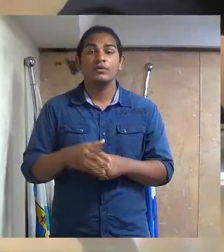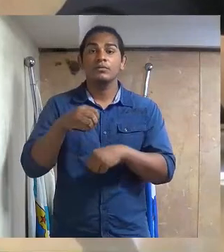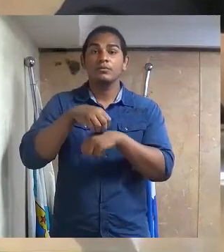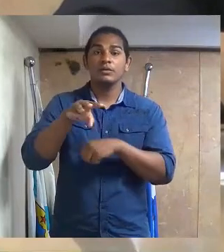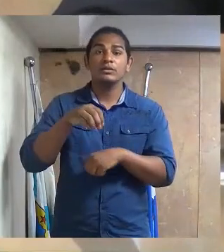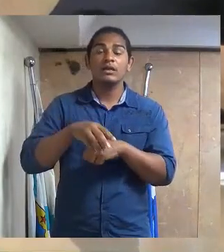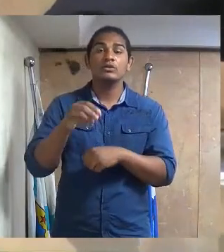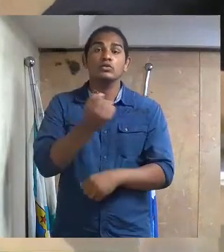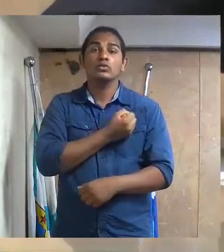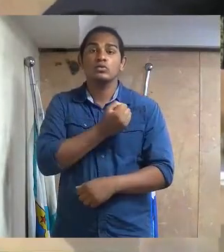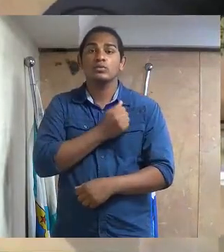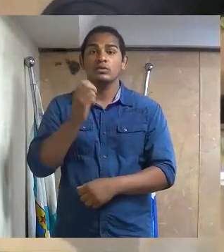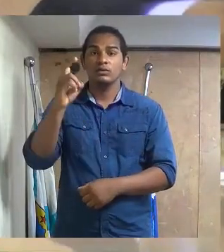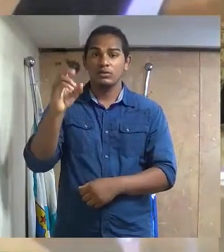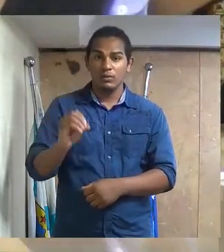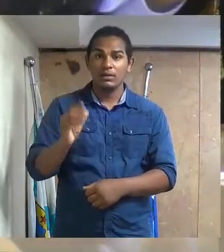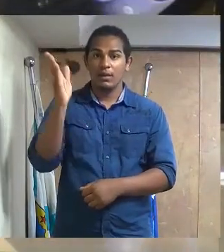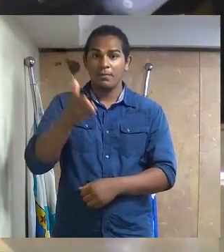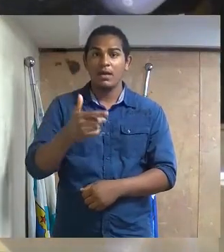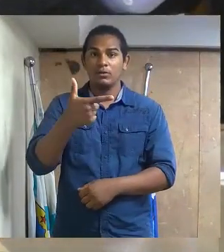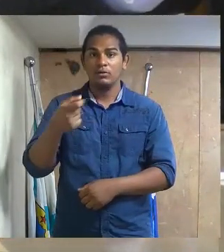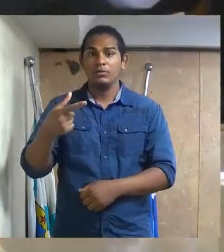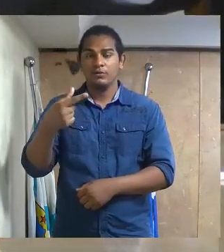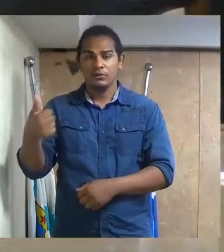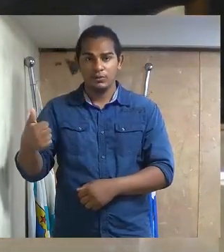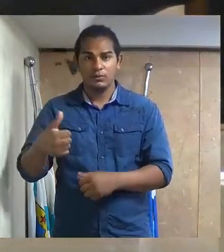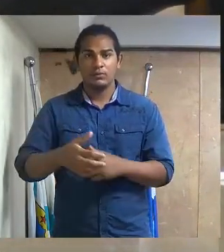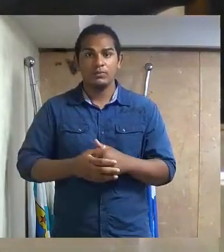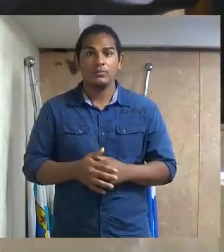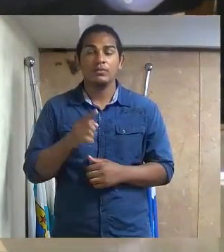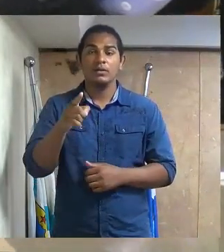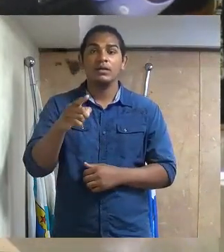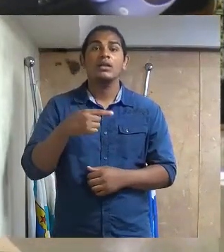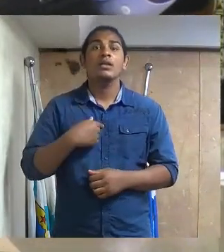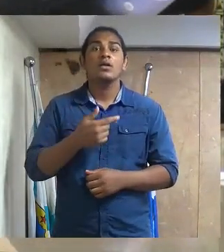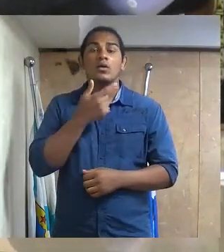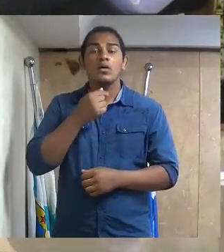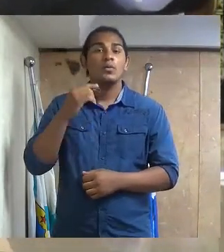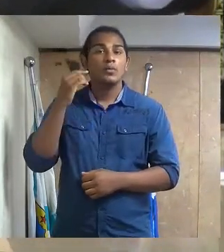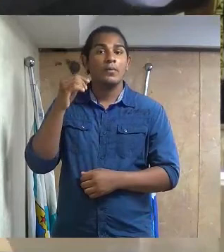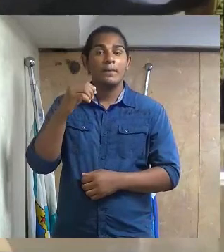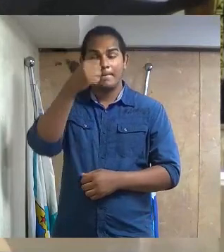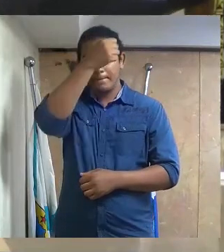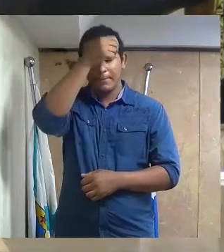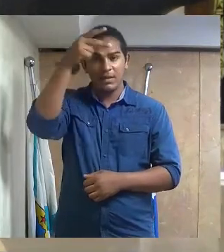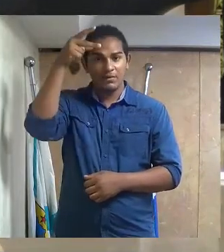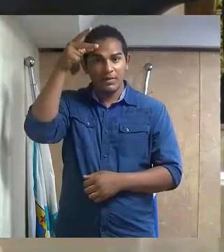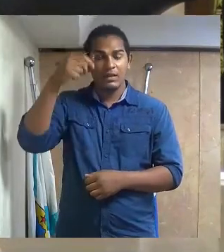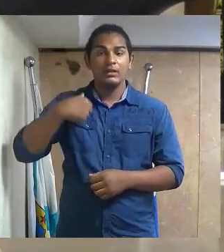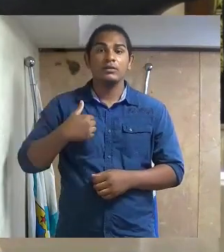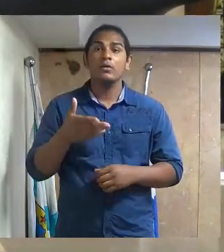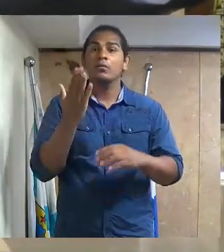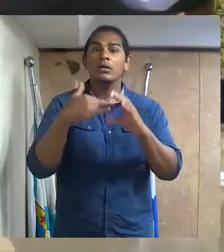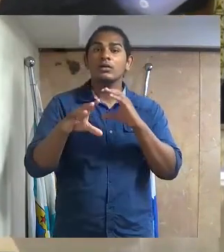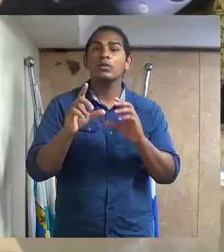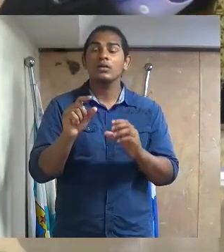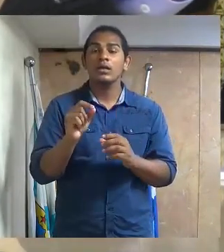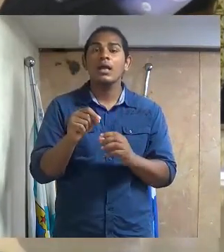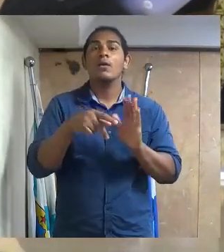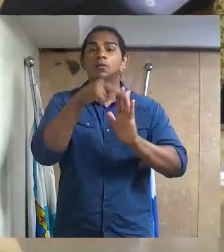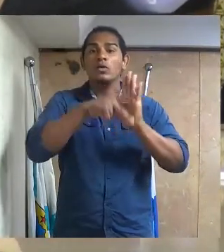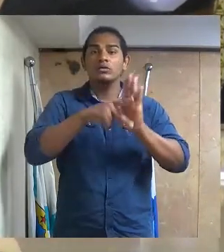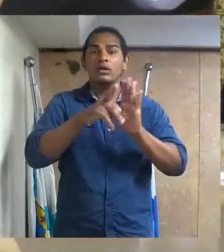número 50 barra 2021 do exercício ao vereador prefeito encaminhando o projeto de lei